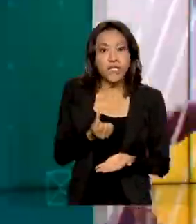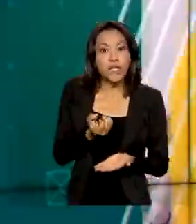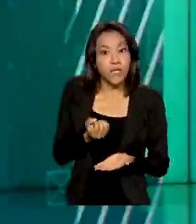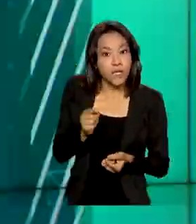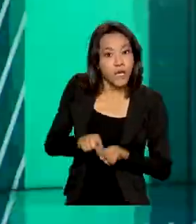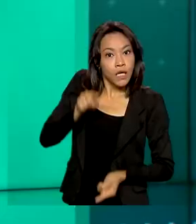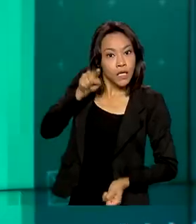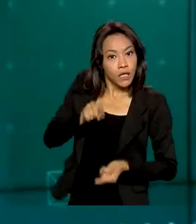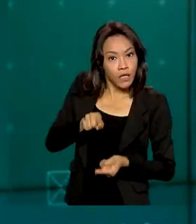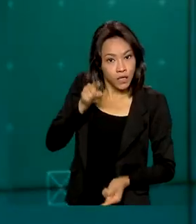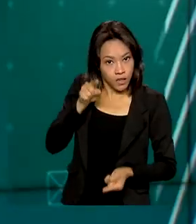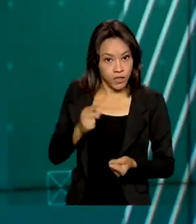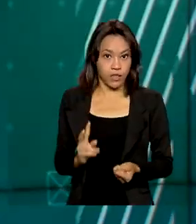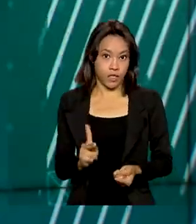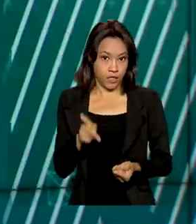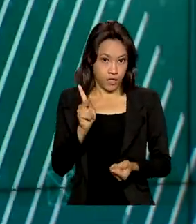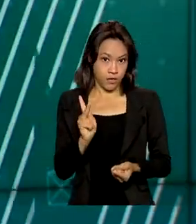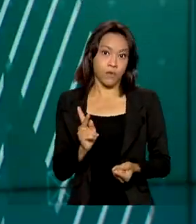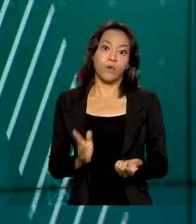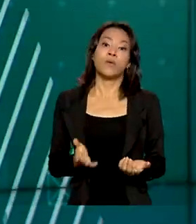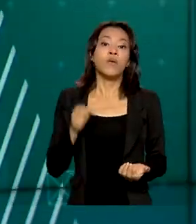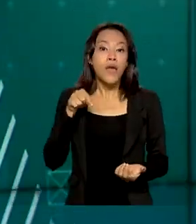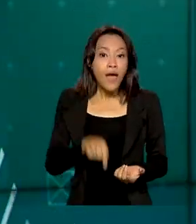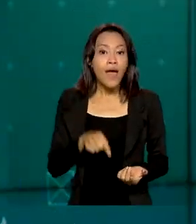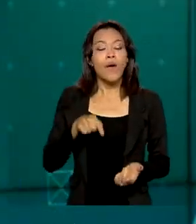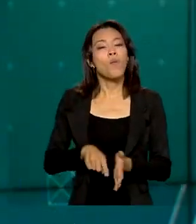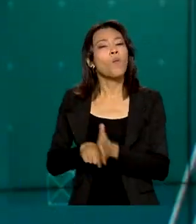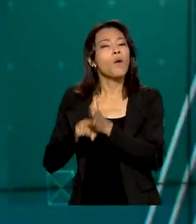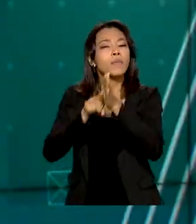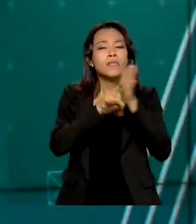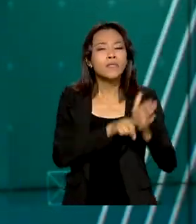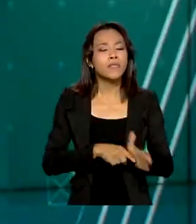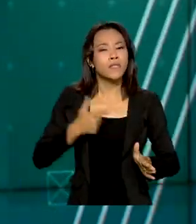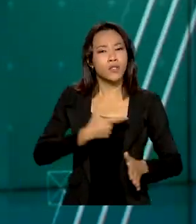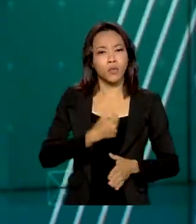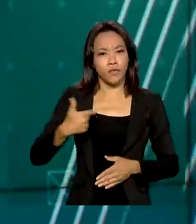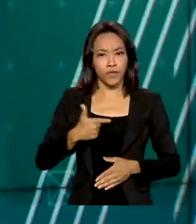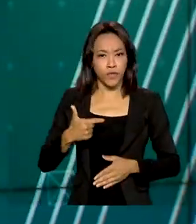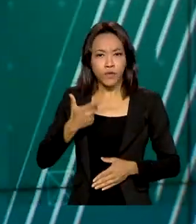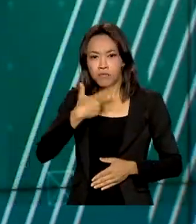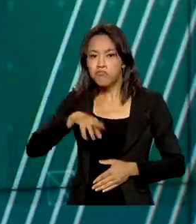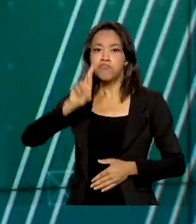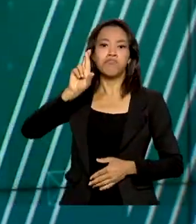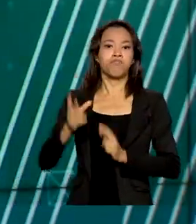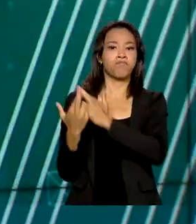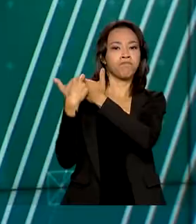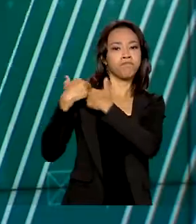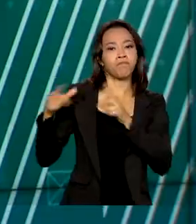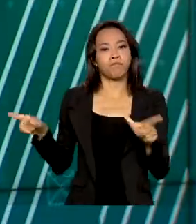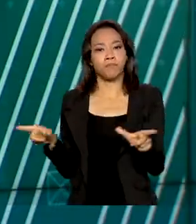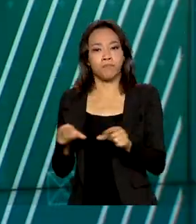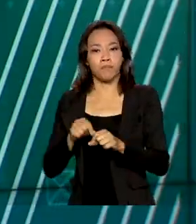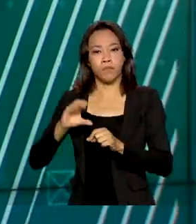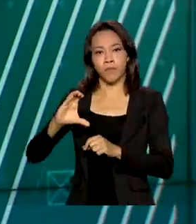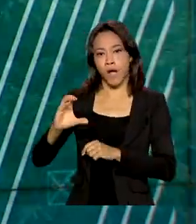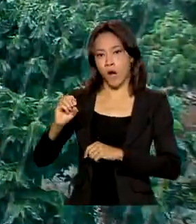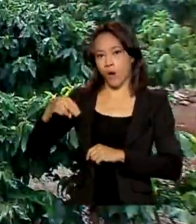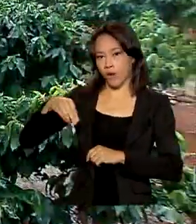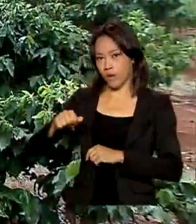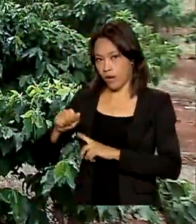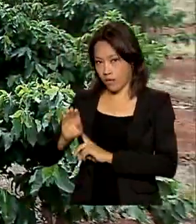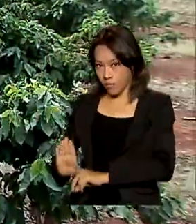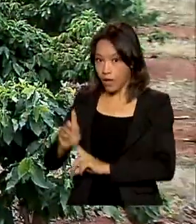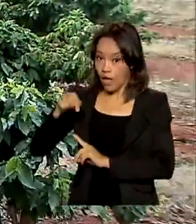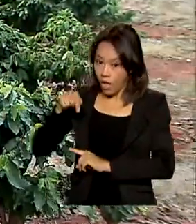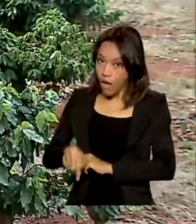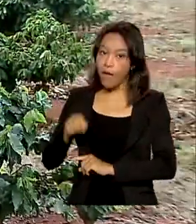Essa é a estimativa do primeiro levantamento para 2022, feito pela Companhia Nacional de Abastecimento, a Conab. Os dados